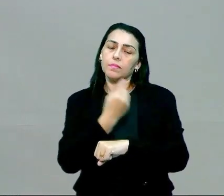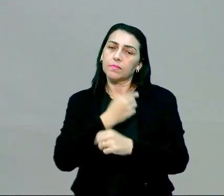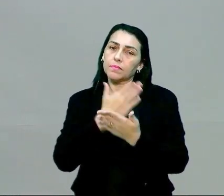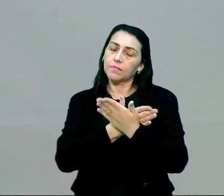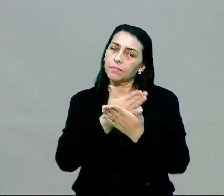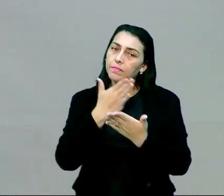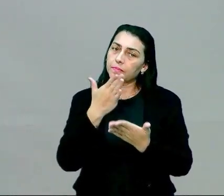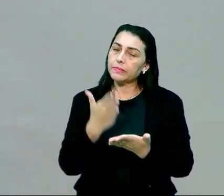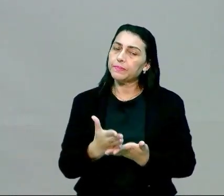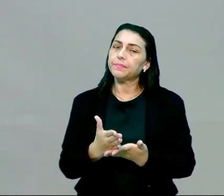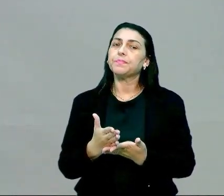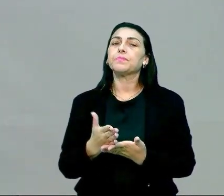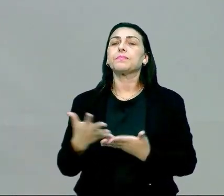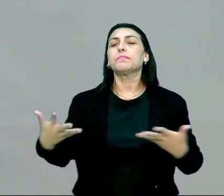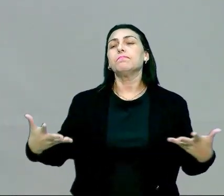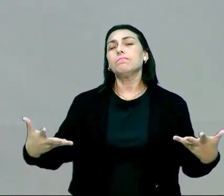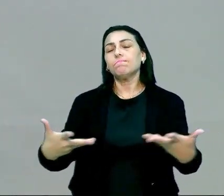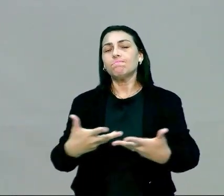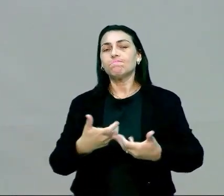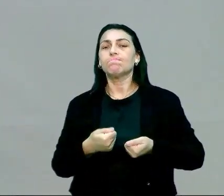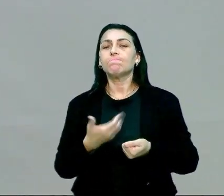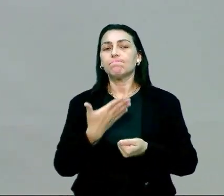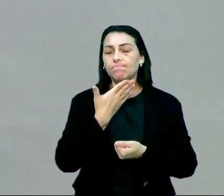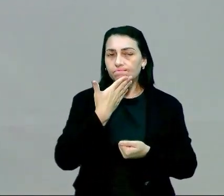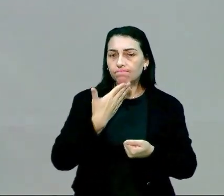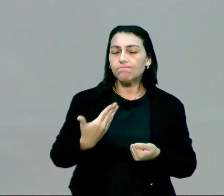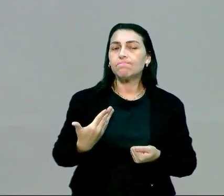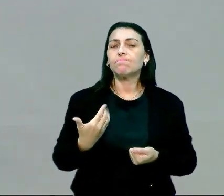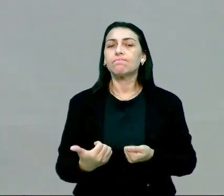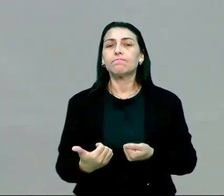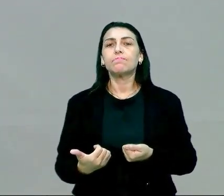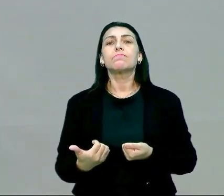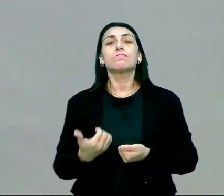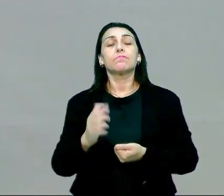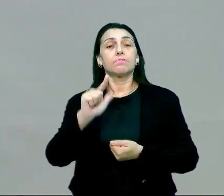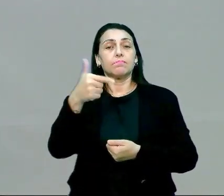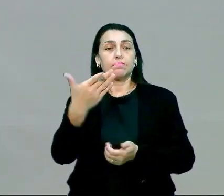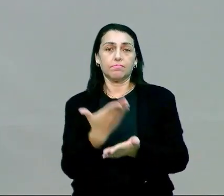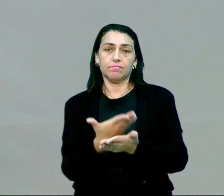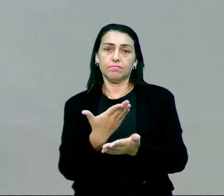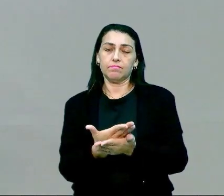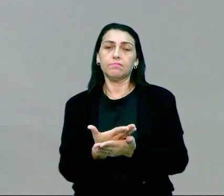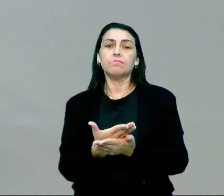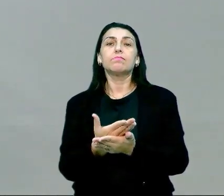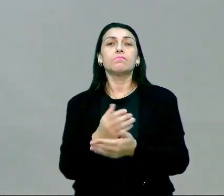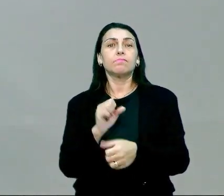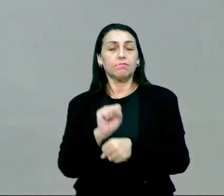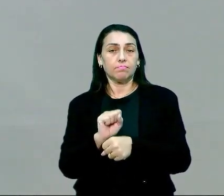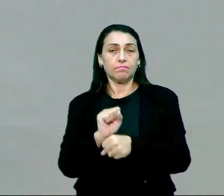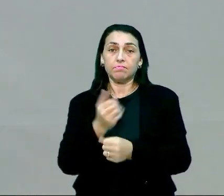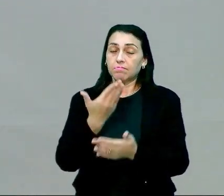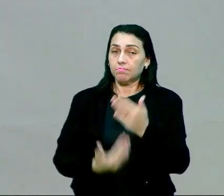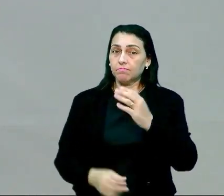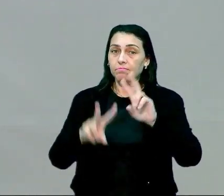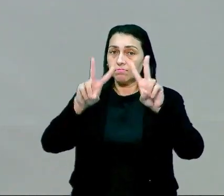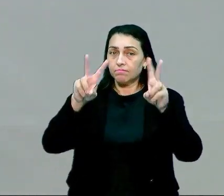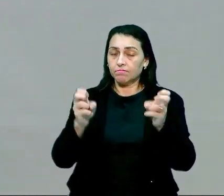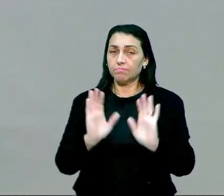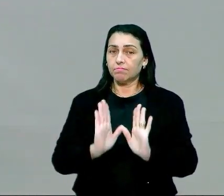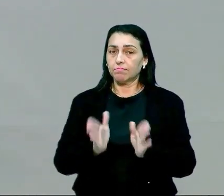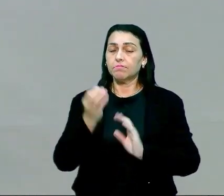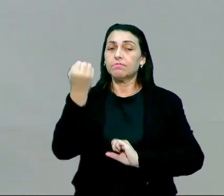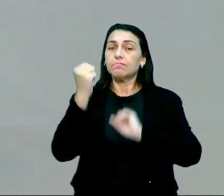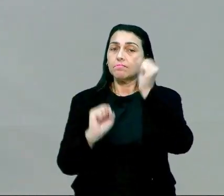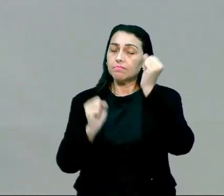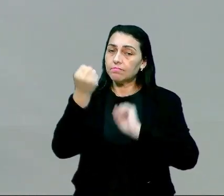começar a aperfeiçoar e aprimorar, ilustrar aqui nas próximas aulas. Então fica com a gente para não perder esse tema. Já o